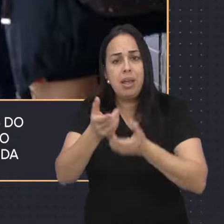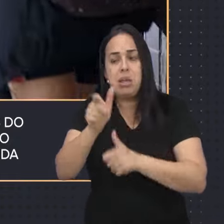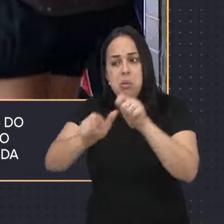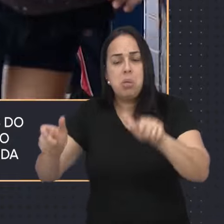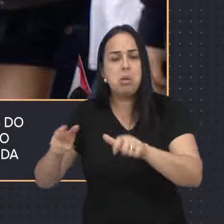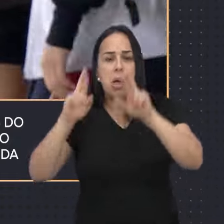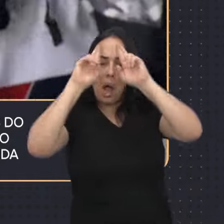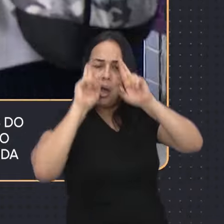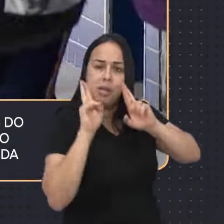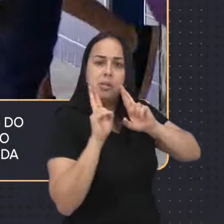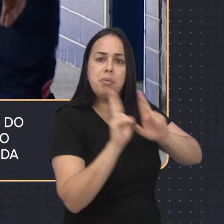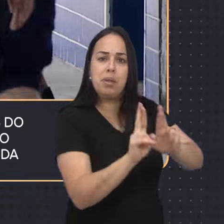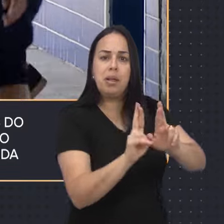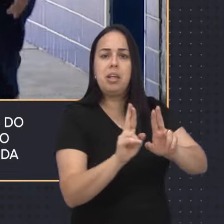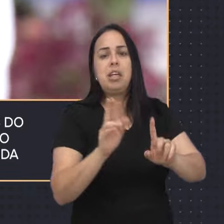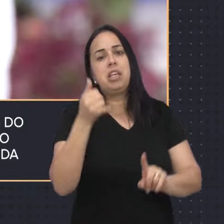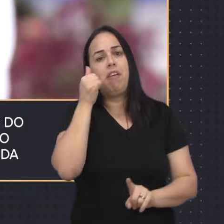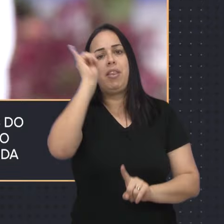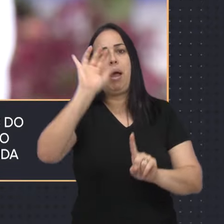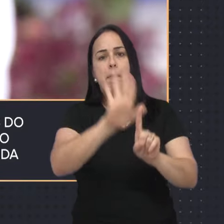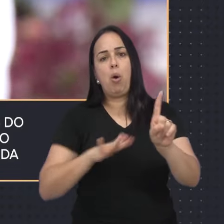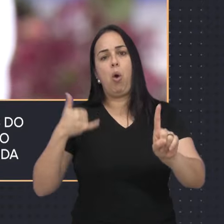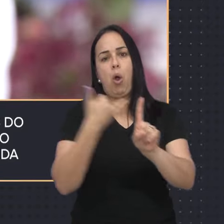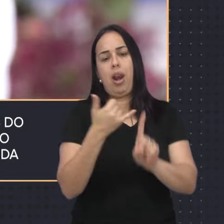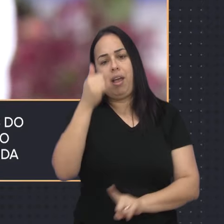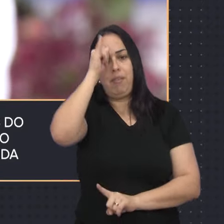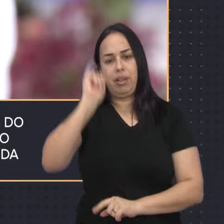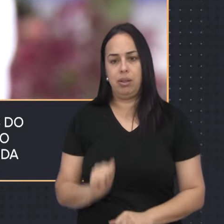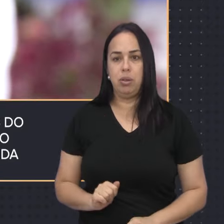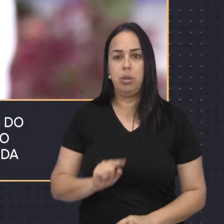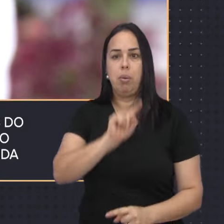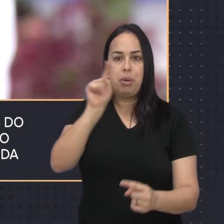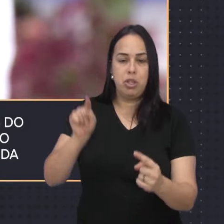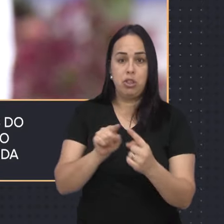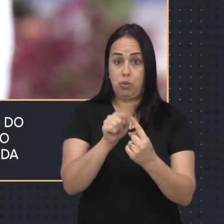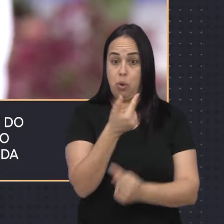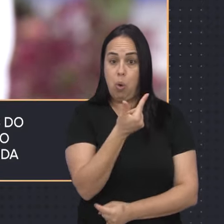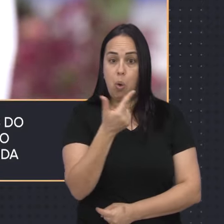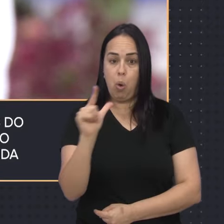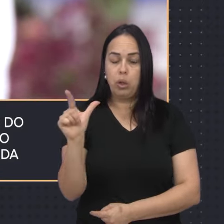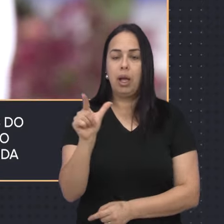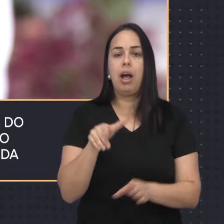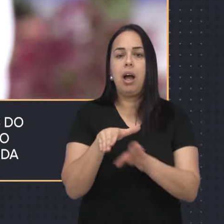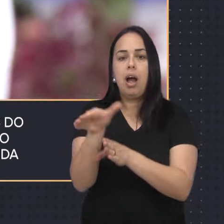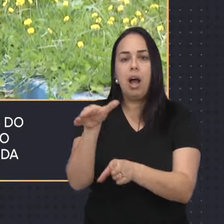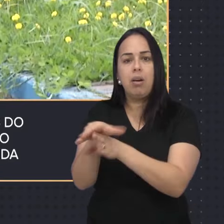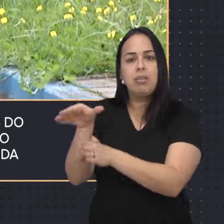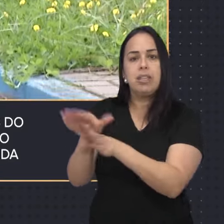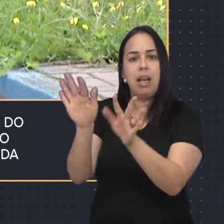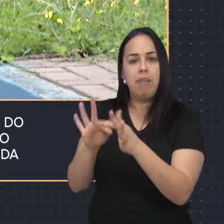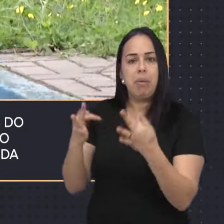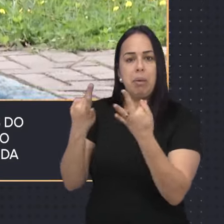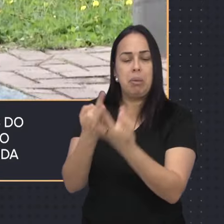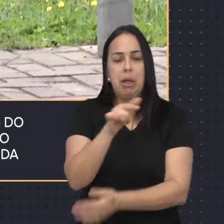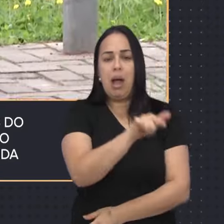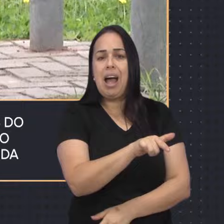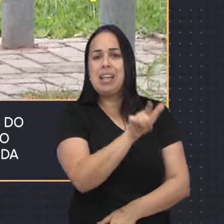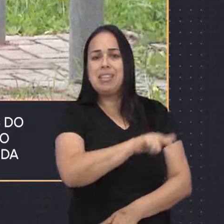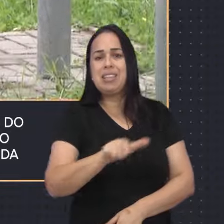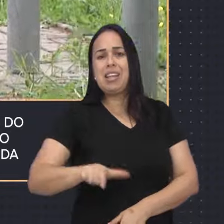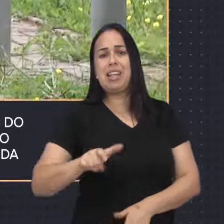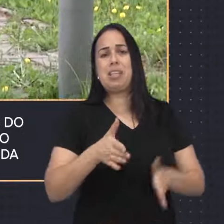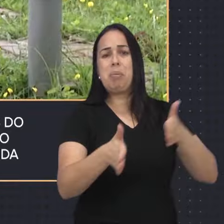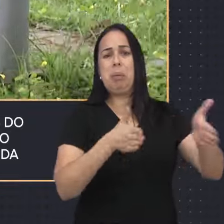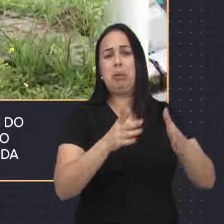para coibir casos de bullying. Um outro objetivo é orientar as famílias a saber como acolher o filho que esteja enfrentando um